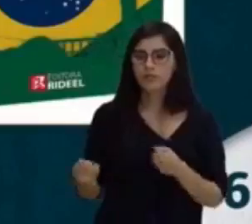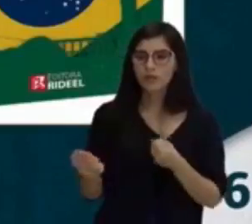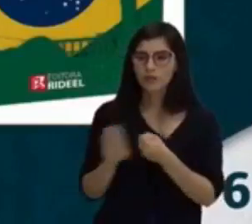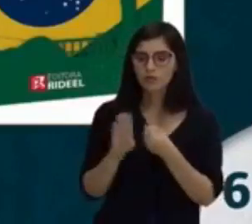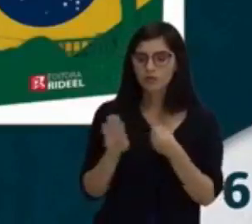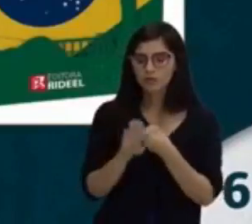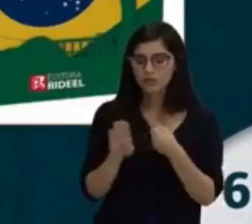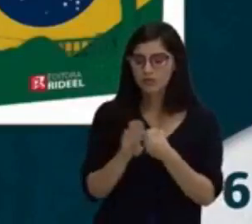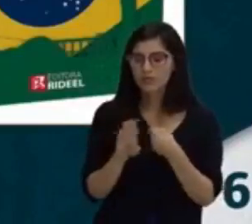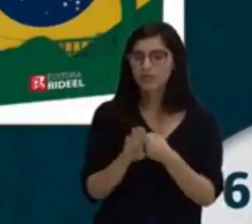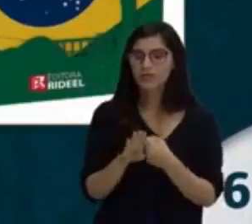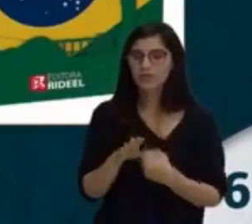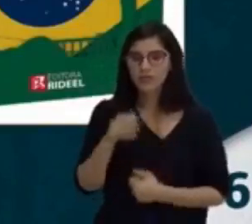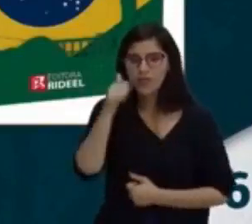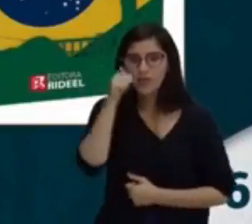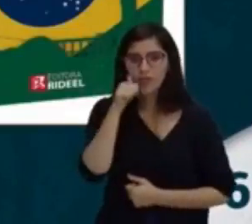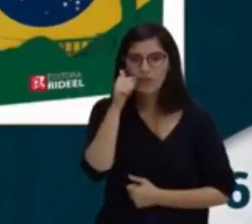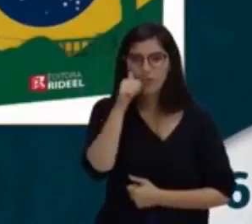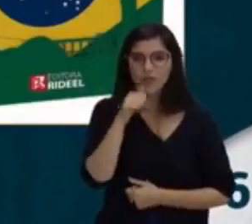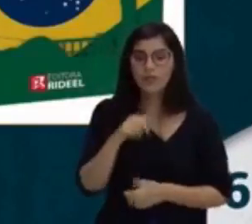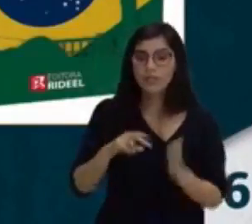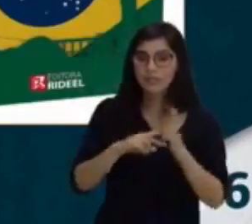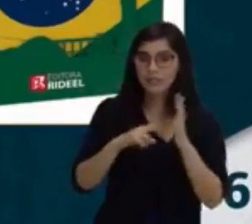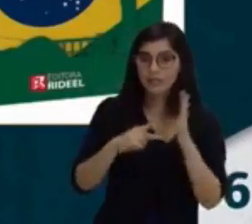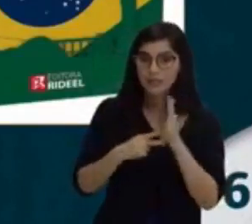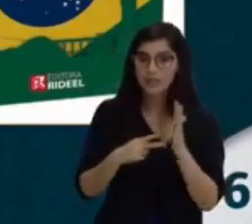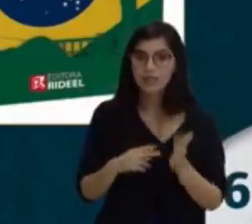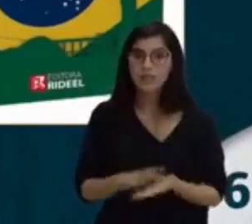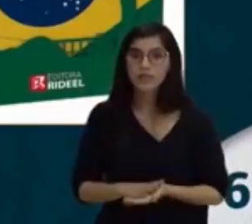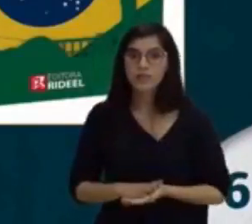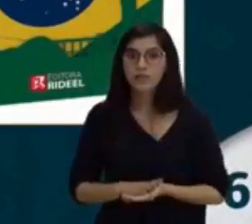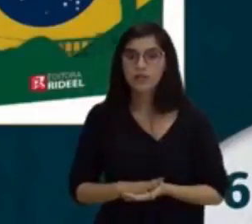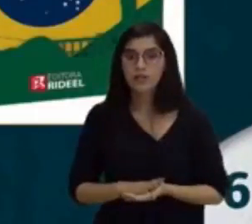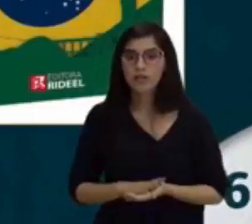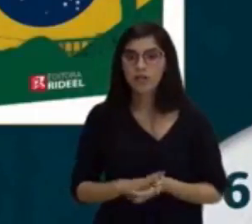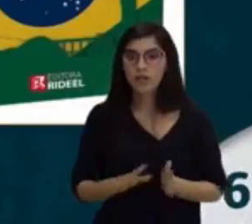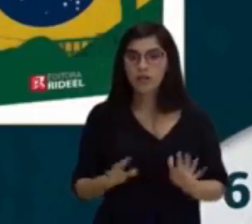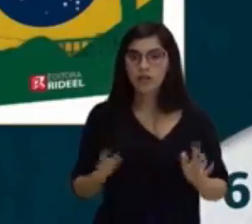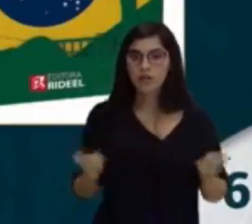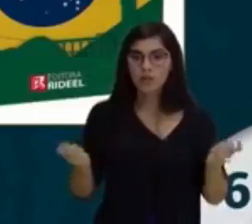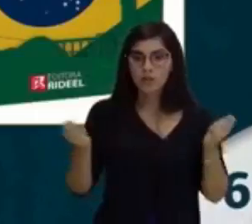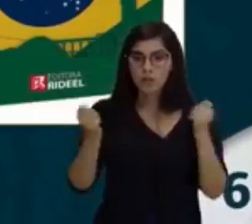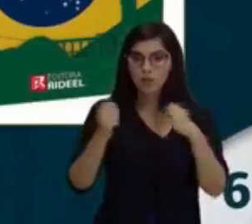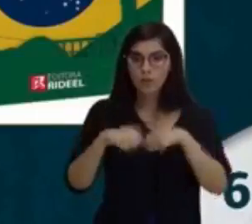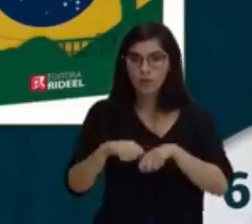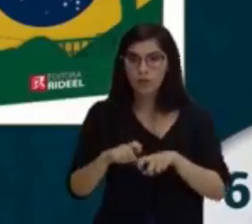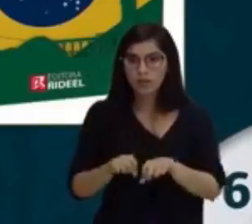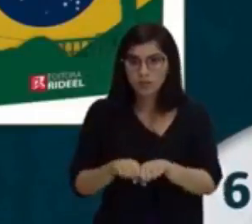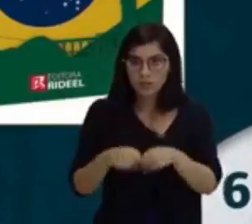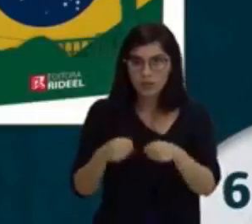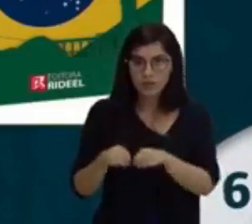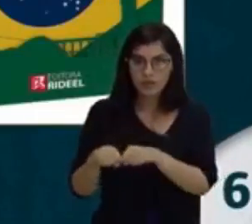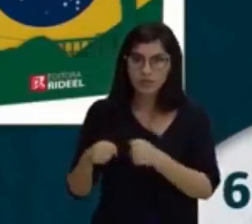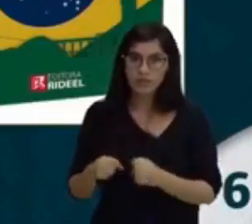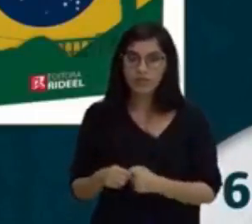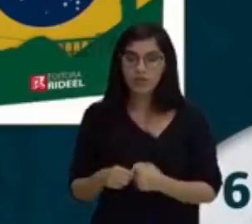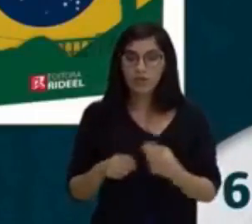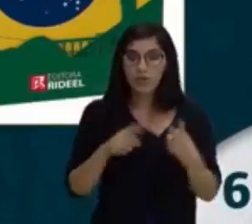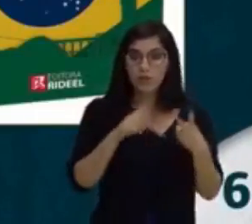E significa, primeiro, qualidade do que é flexível, maleável. Número dois,